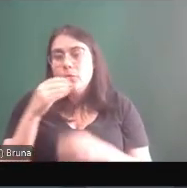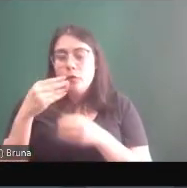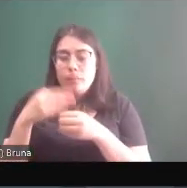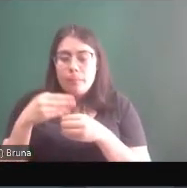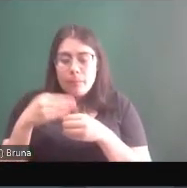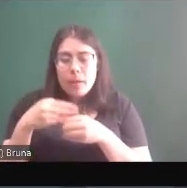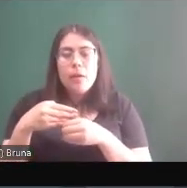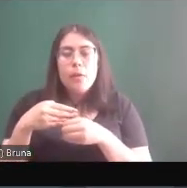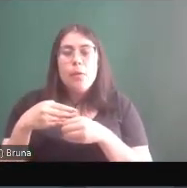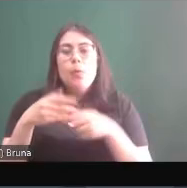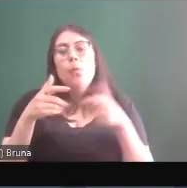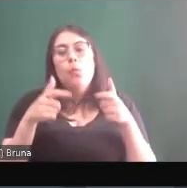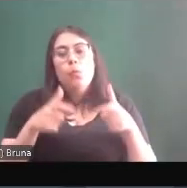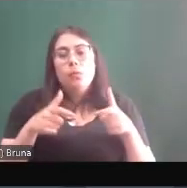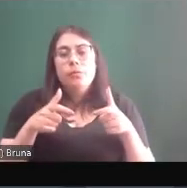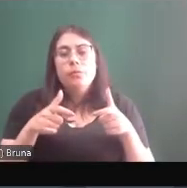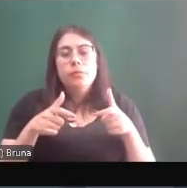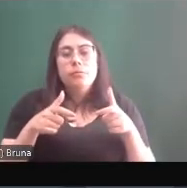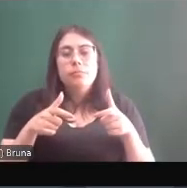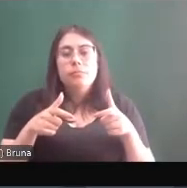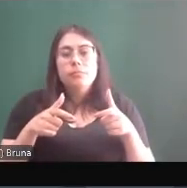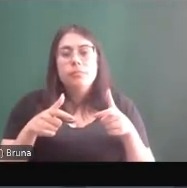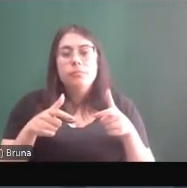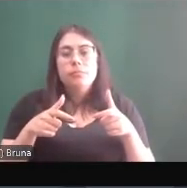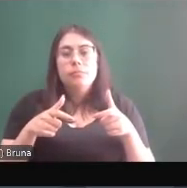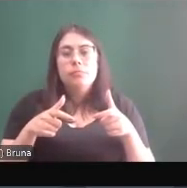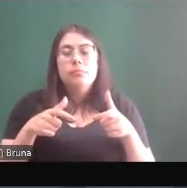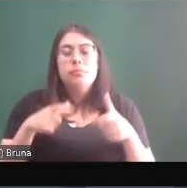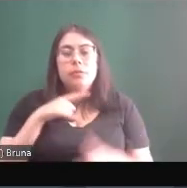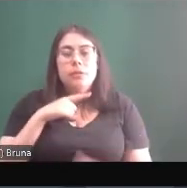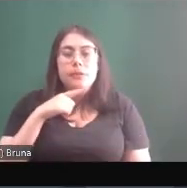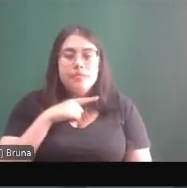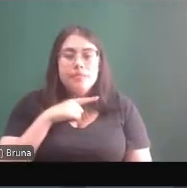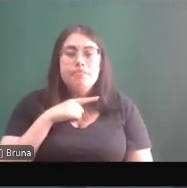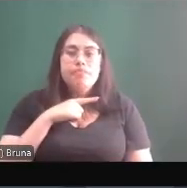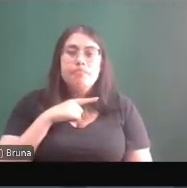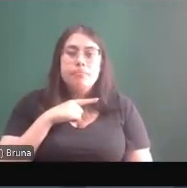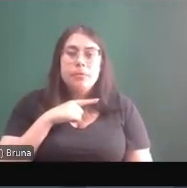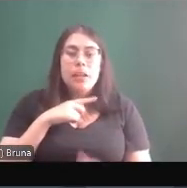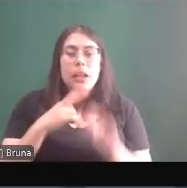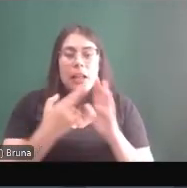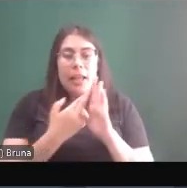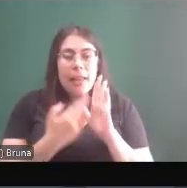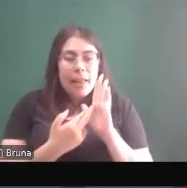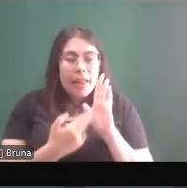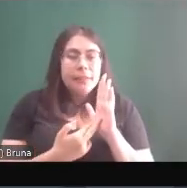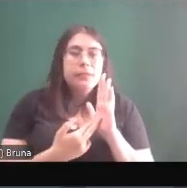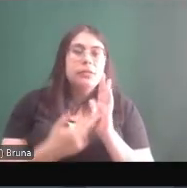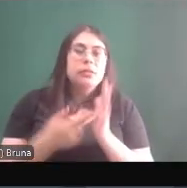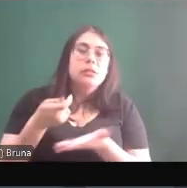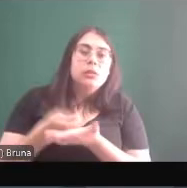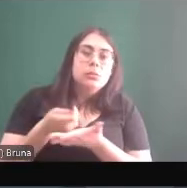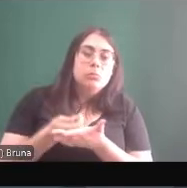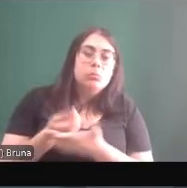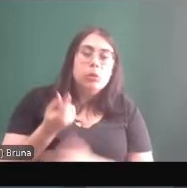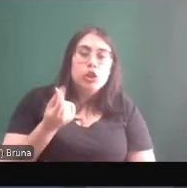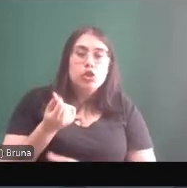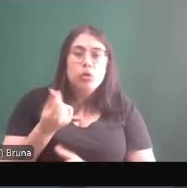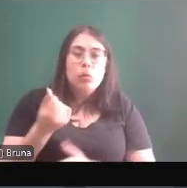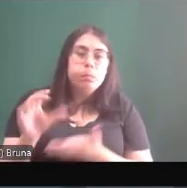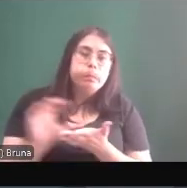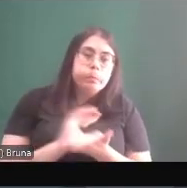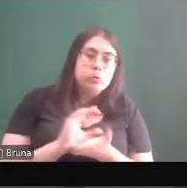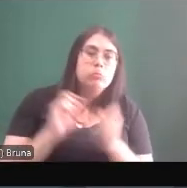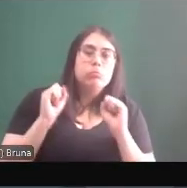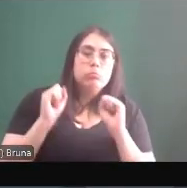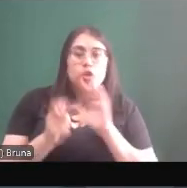é um local onde existem tiranias armadas impondo suas regras para ganhar mais dinheiro pode ser do tráfico pode